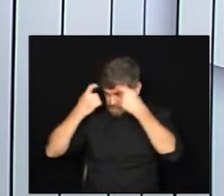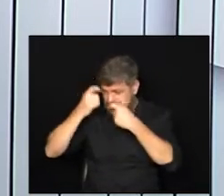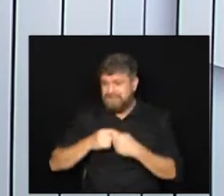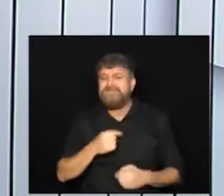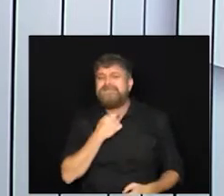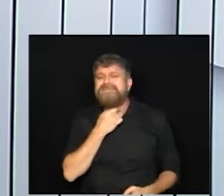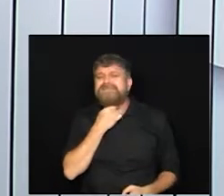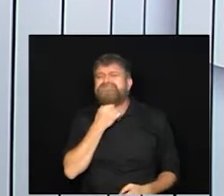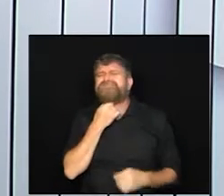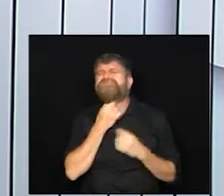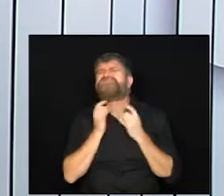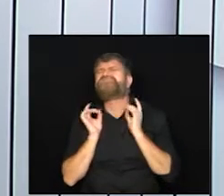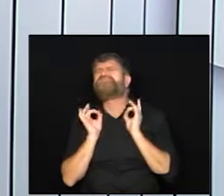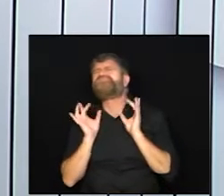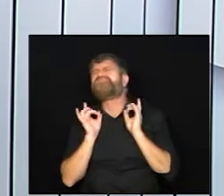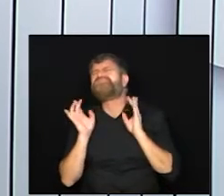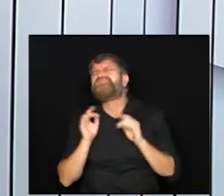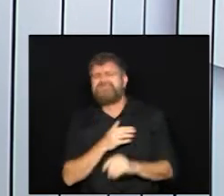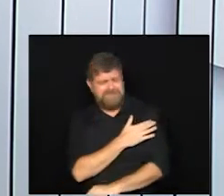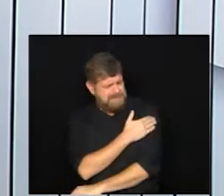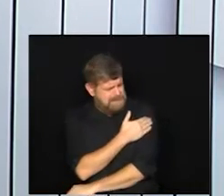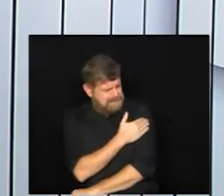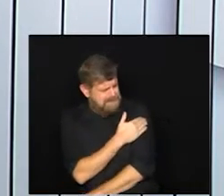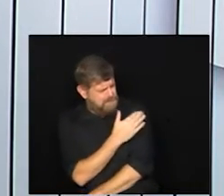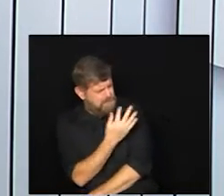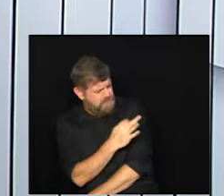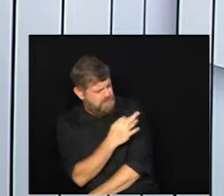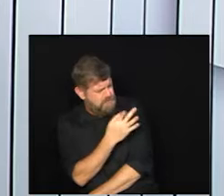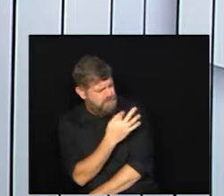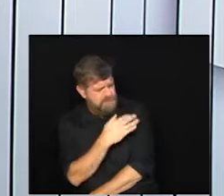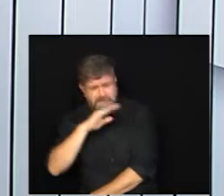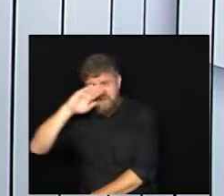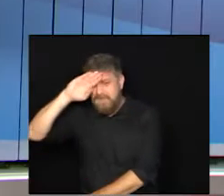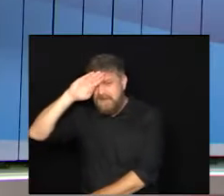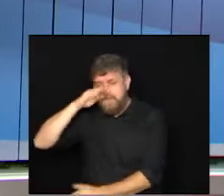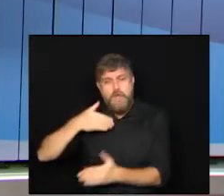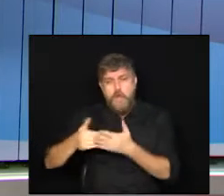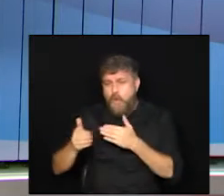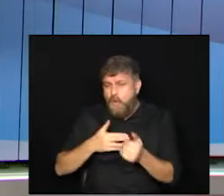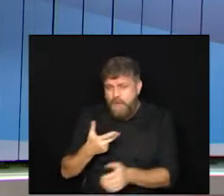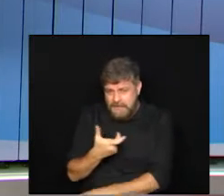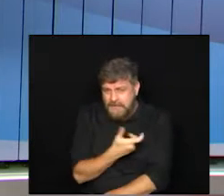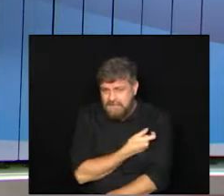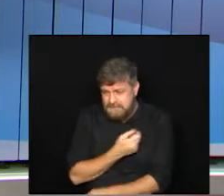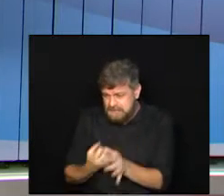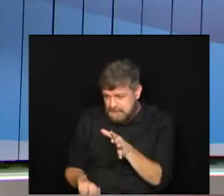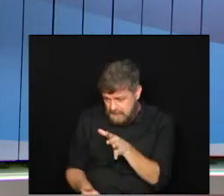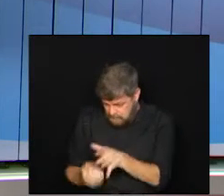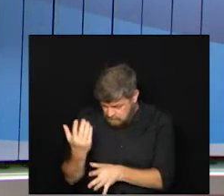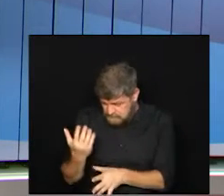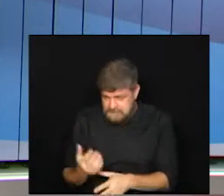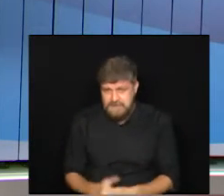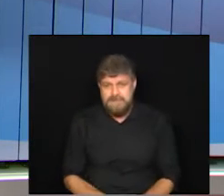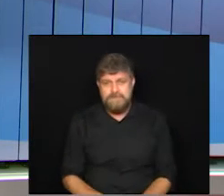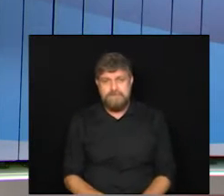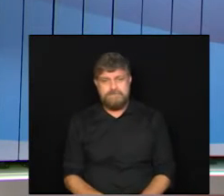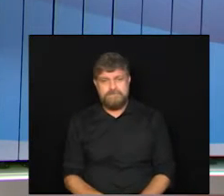de garganta a dor no braço um pouco de febre isso em qualquer vacina pode acontecer o efeito colateral